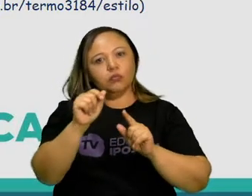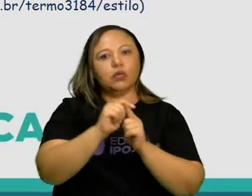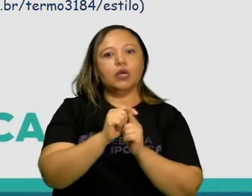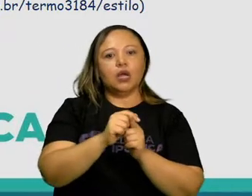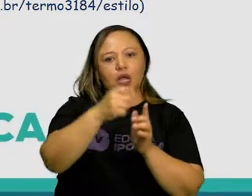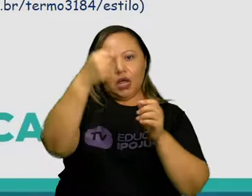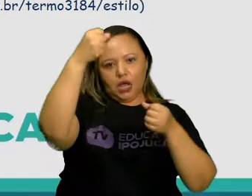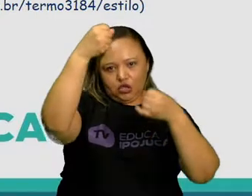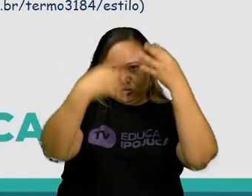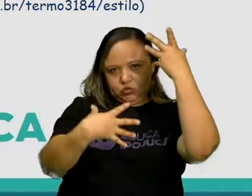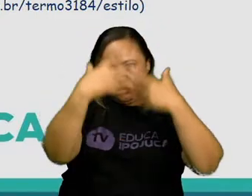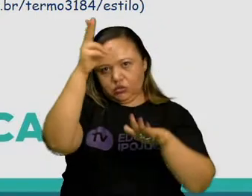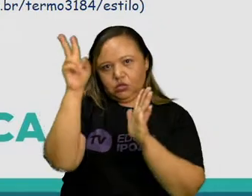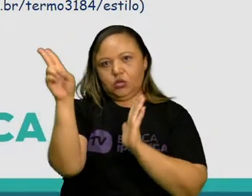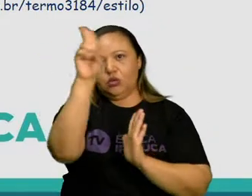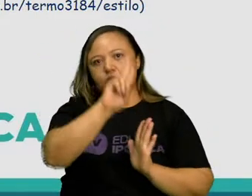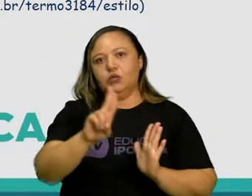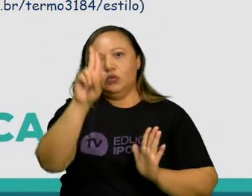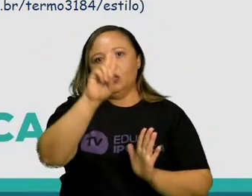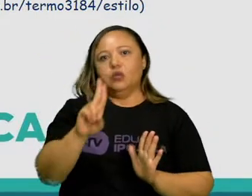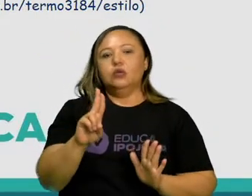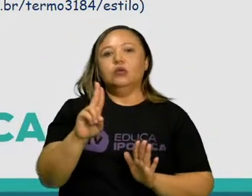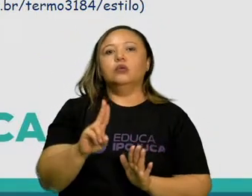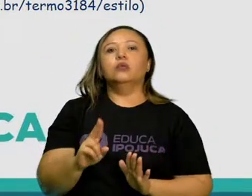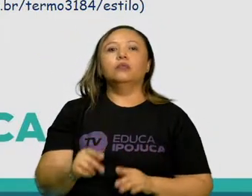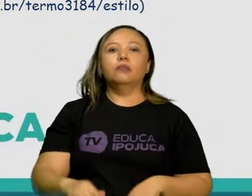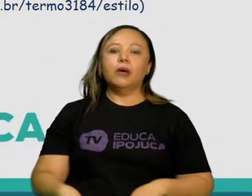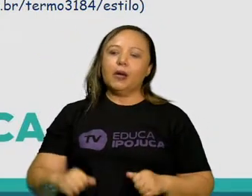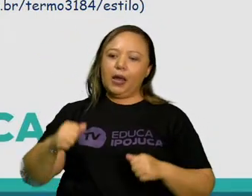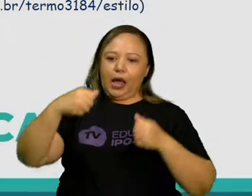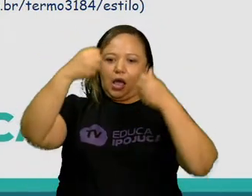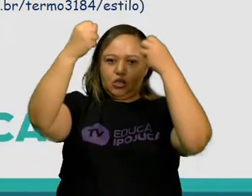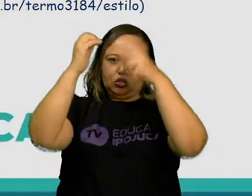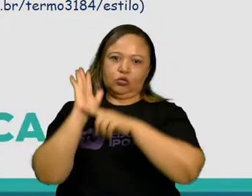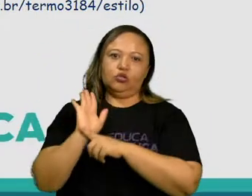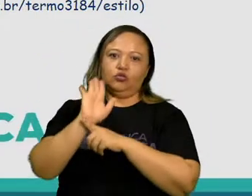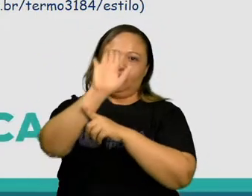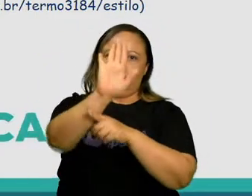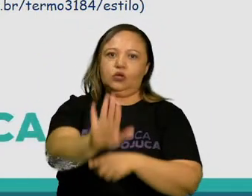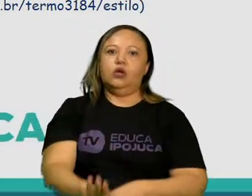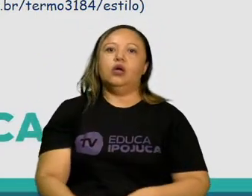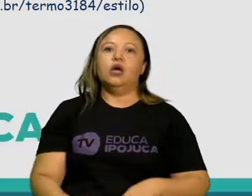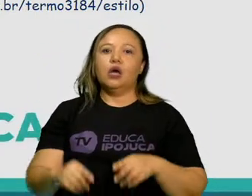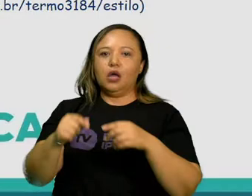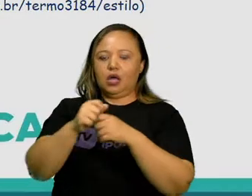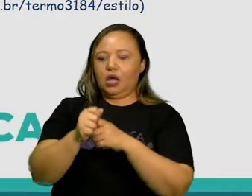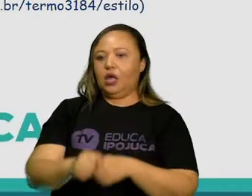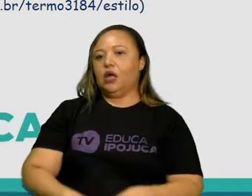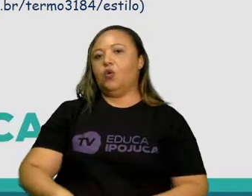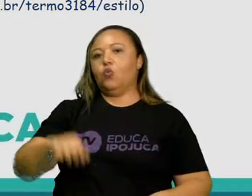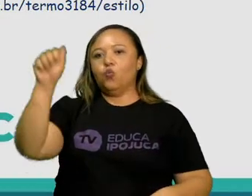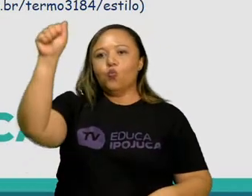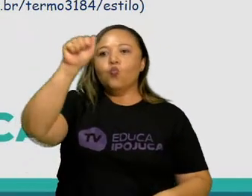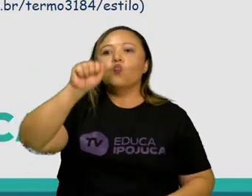aglutinar seguidores de um artista, como a escola de Leonardo,